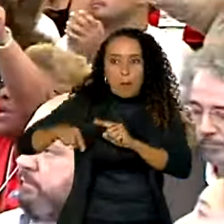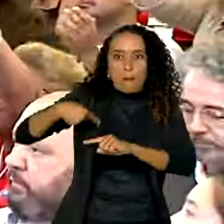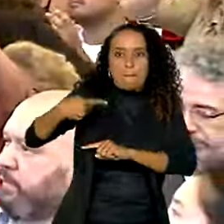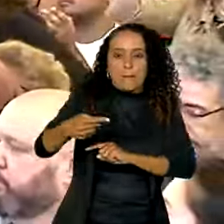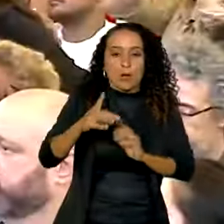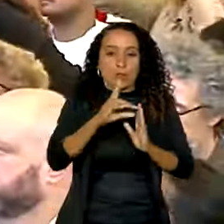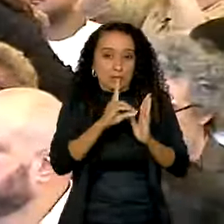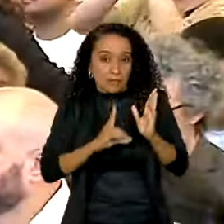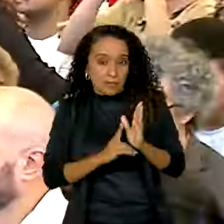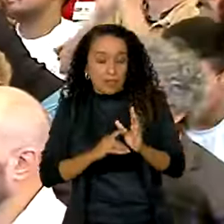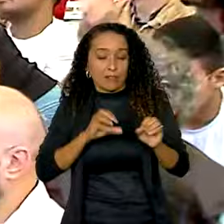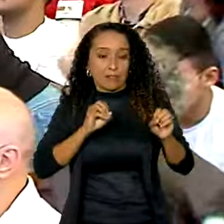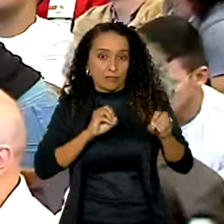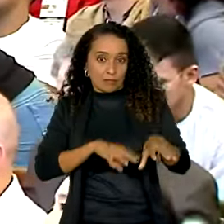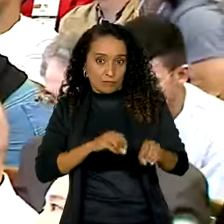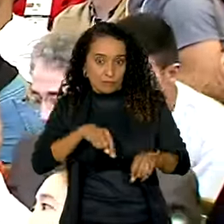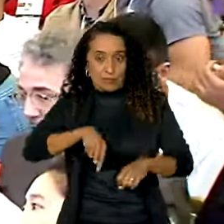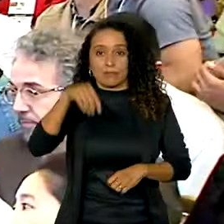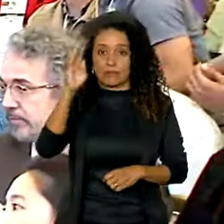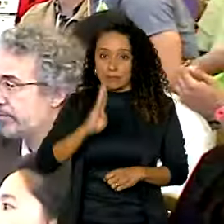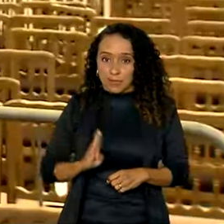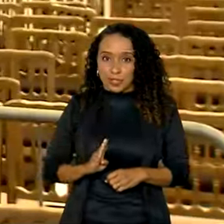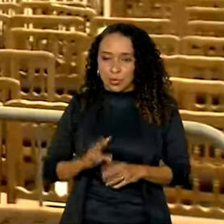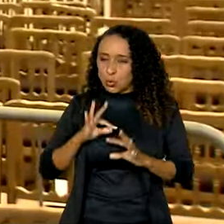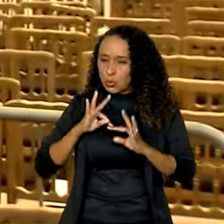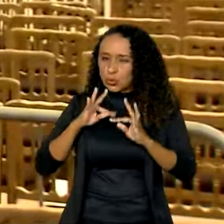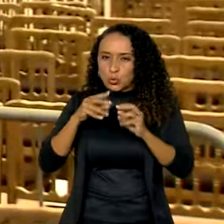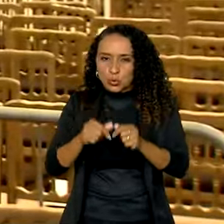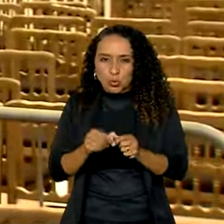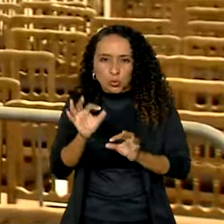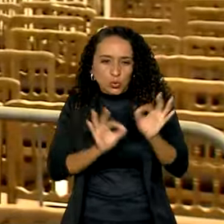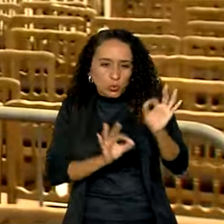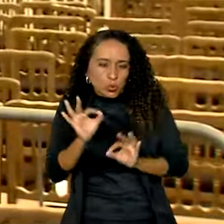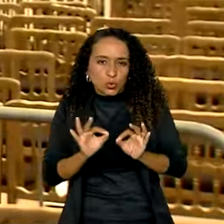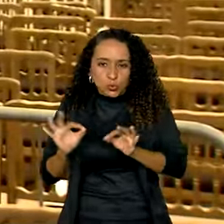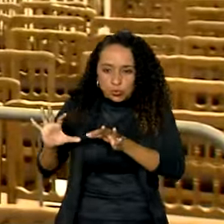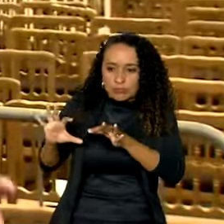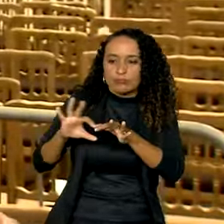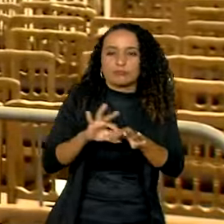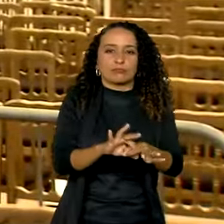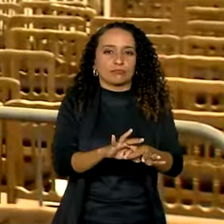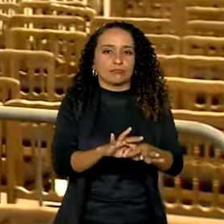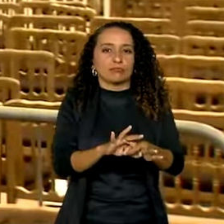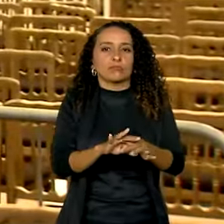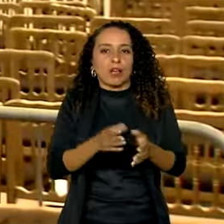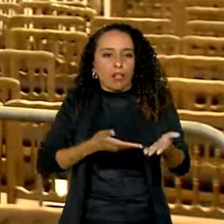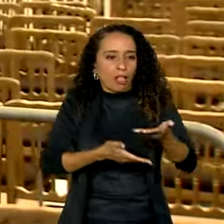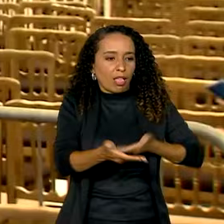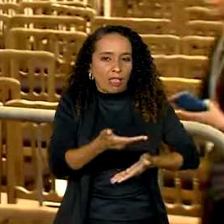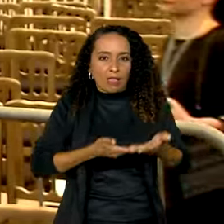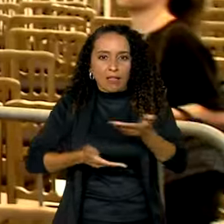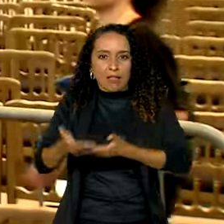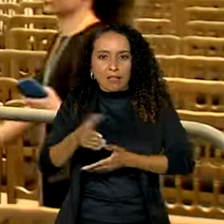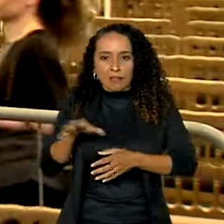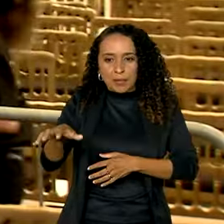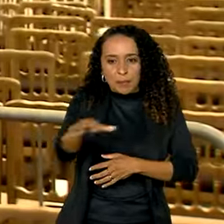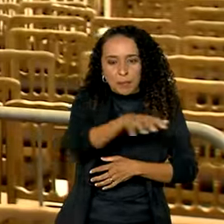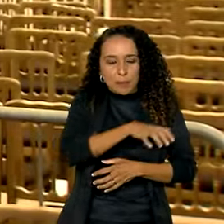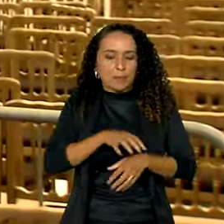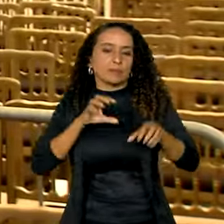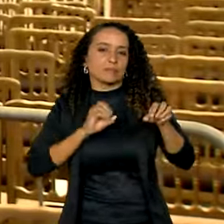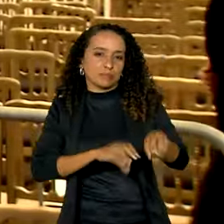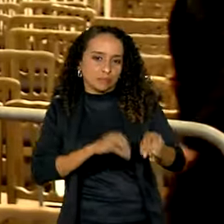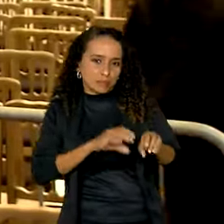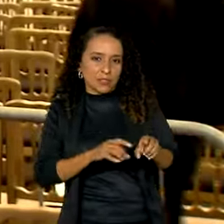década da educação no país. Tudo foi elaborado de maneira colaborativa envolvendo os segmentos educacionais